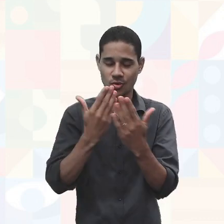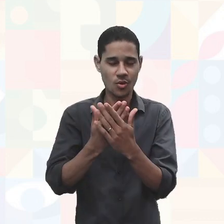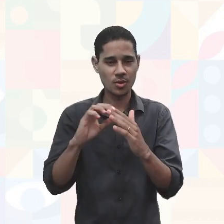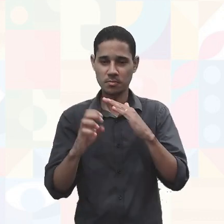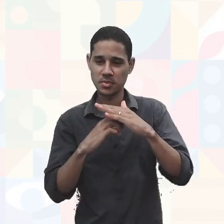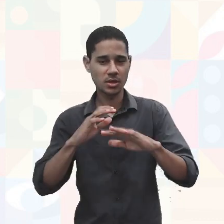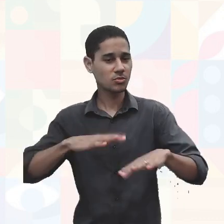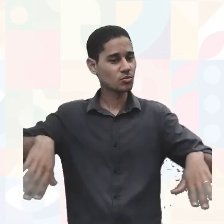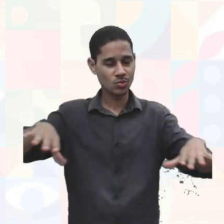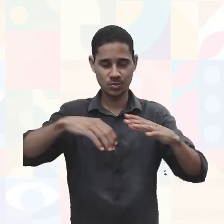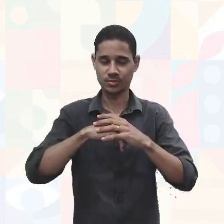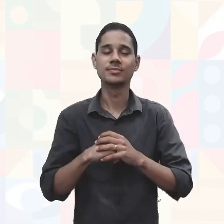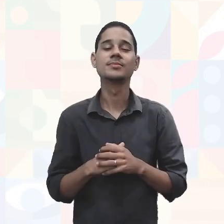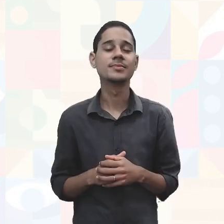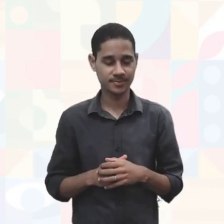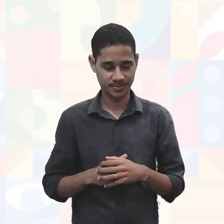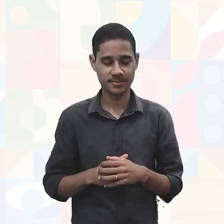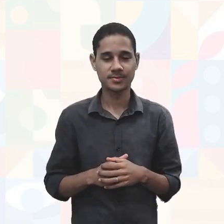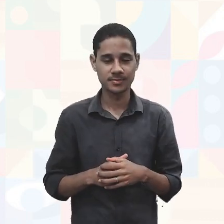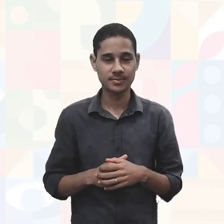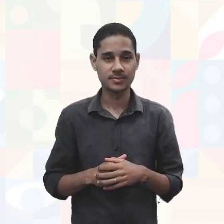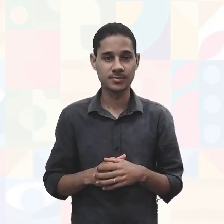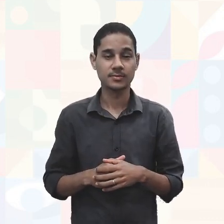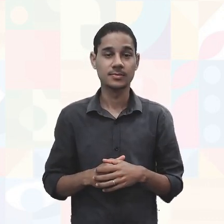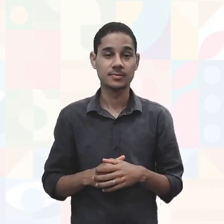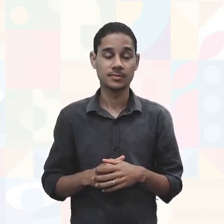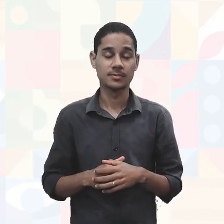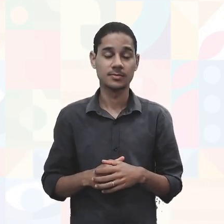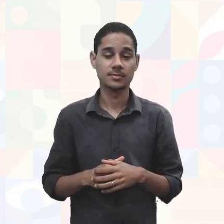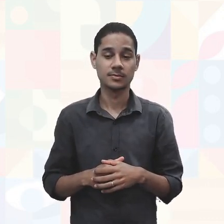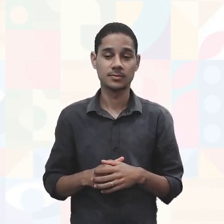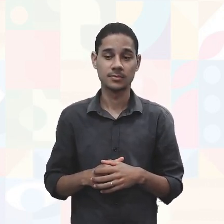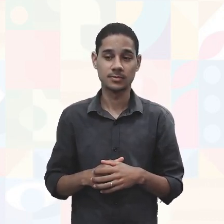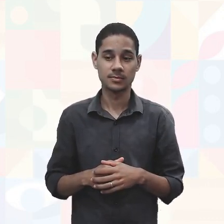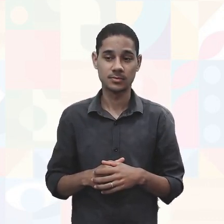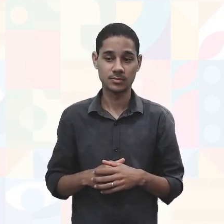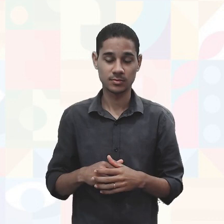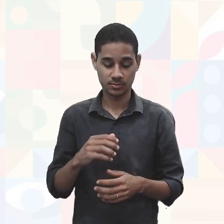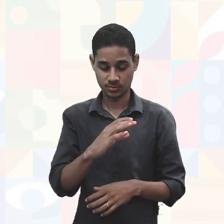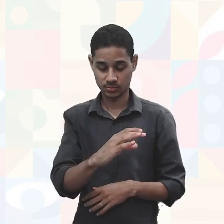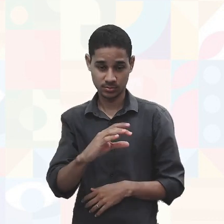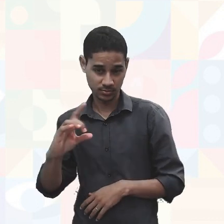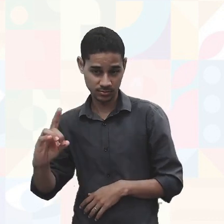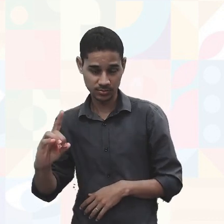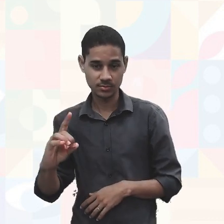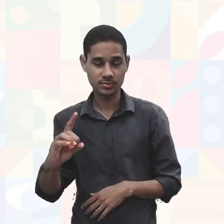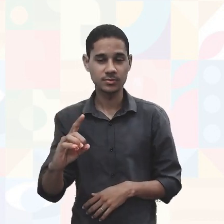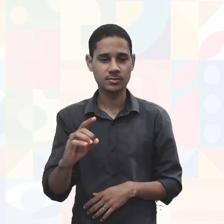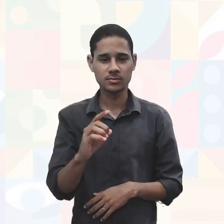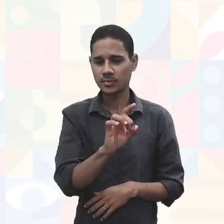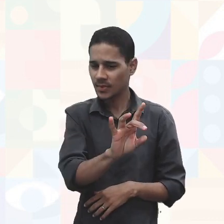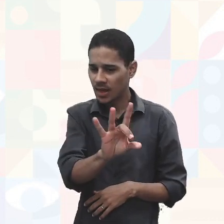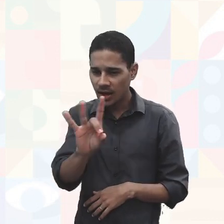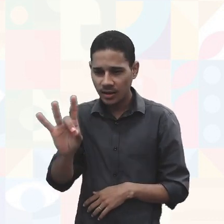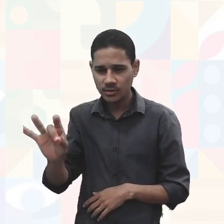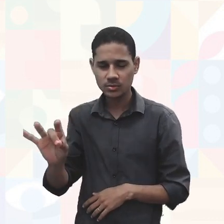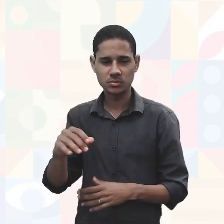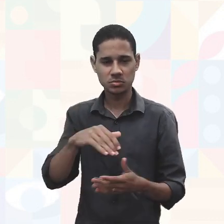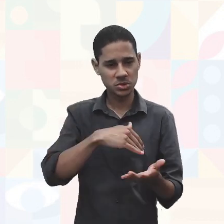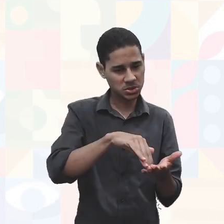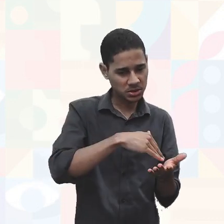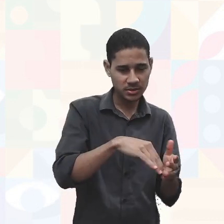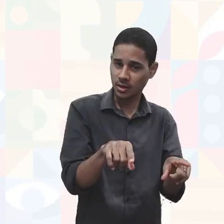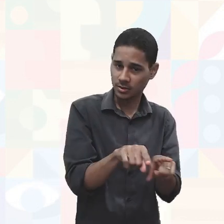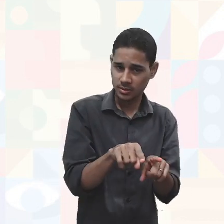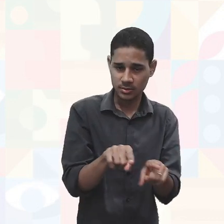É uma atuação onde o coordenador, os coordenadores, tanto o secretário